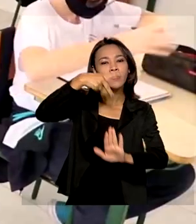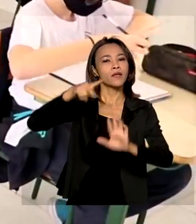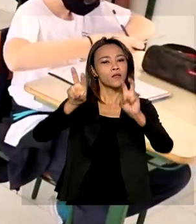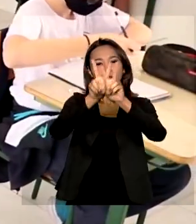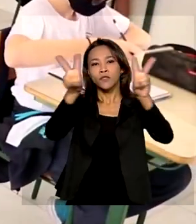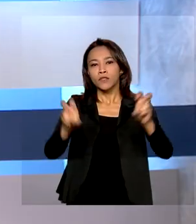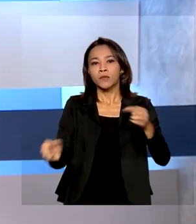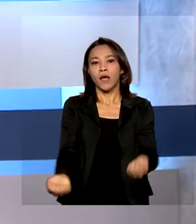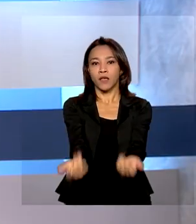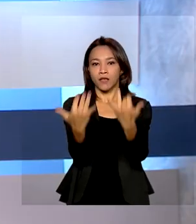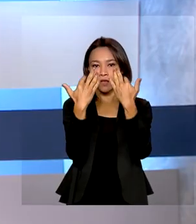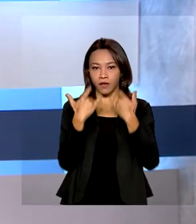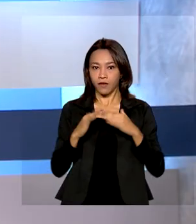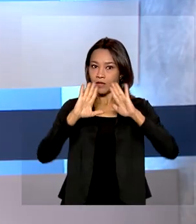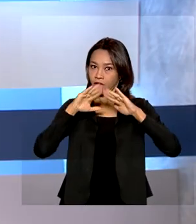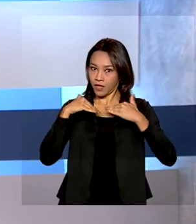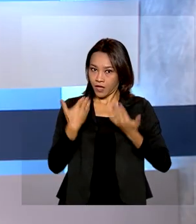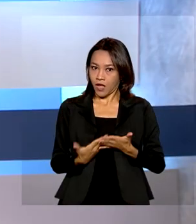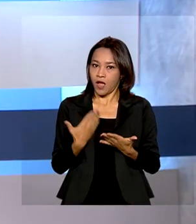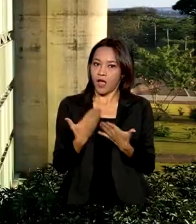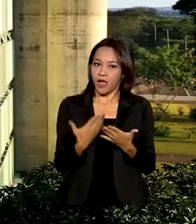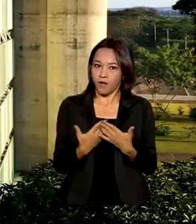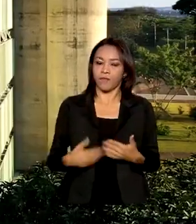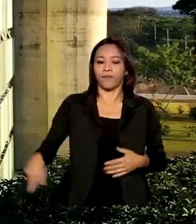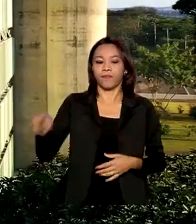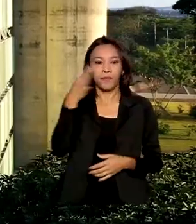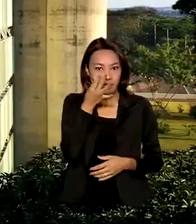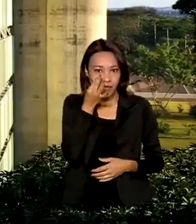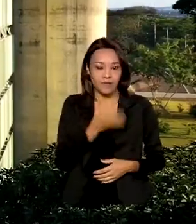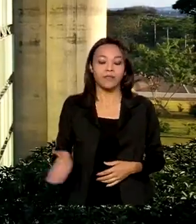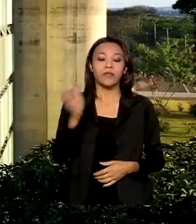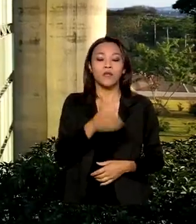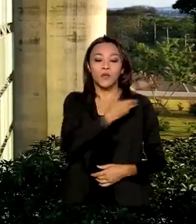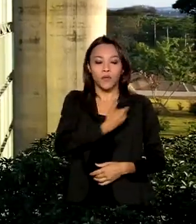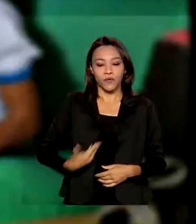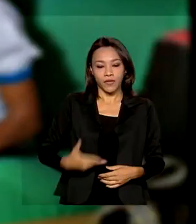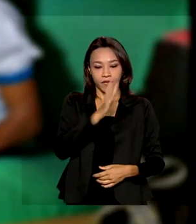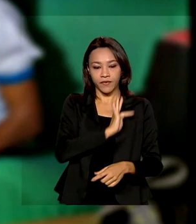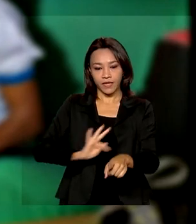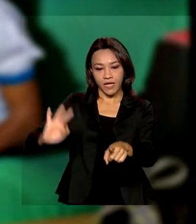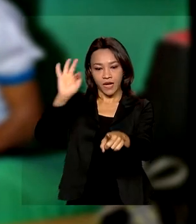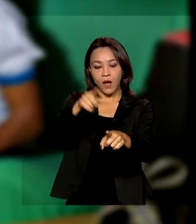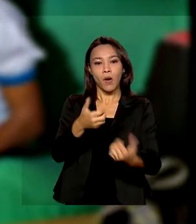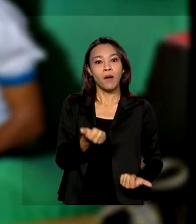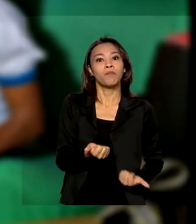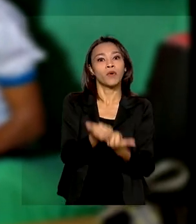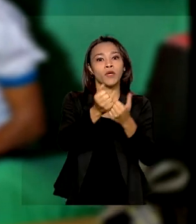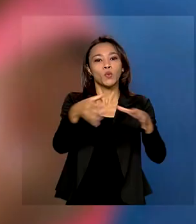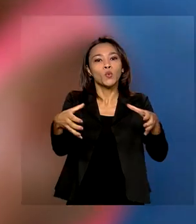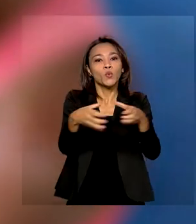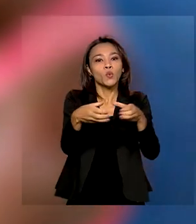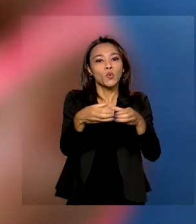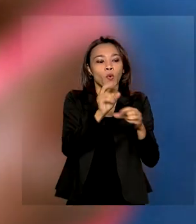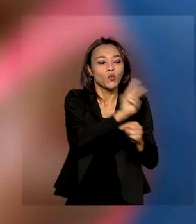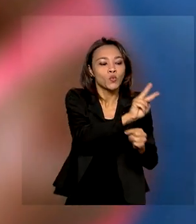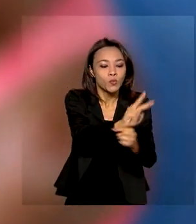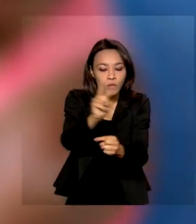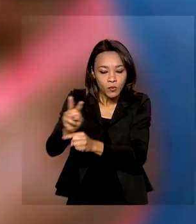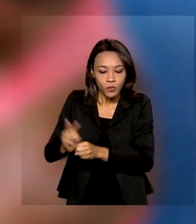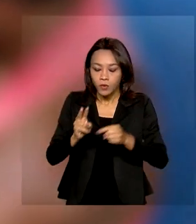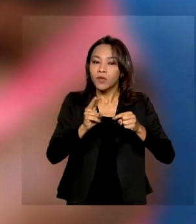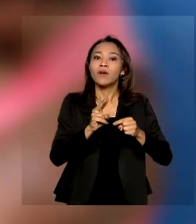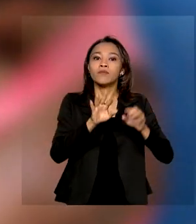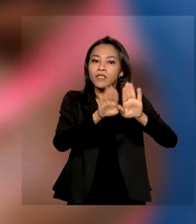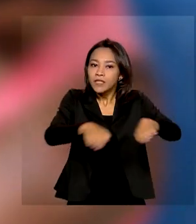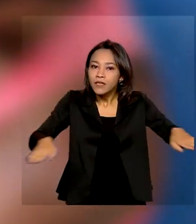presenciais. E veja ainda que o governo federal está investido nos conselhos tutelares para ampliar a proteção de